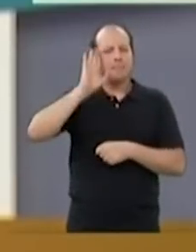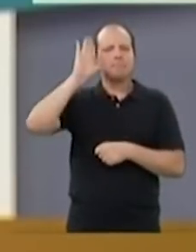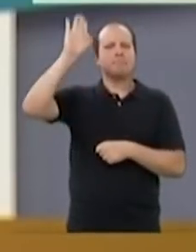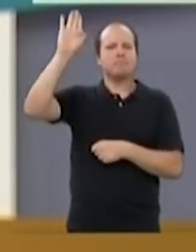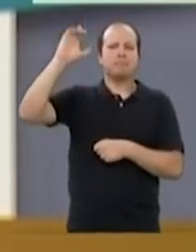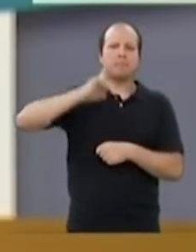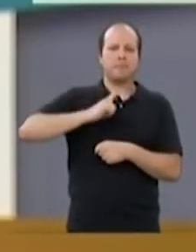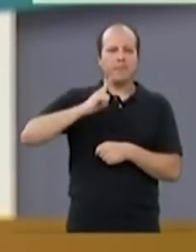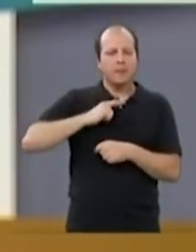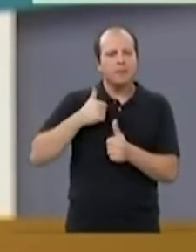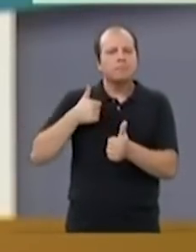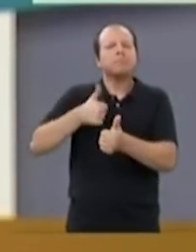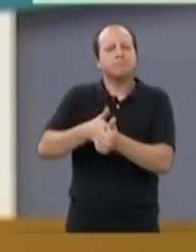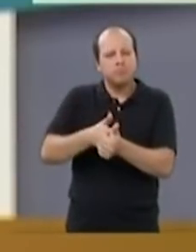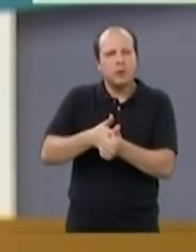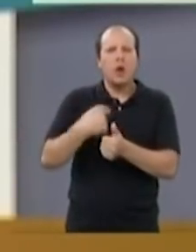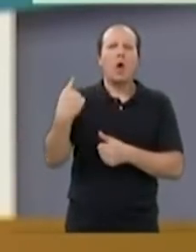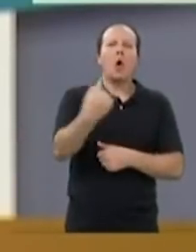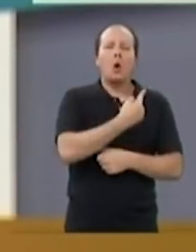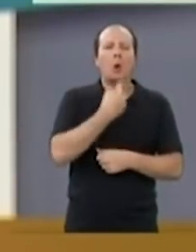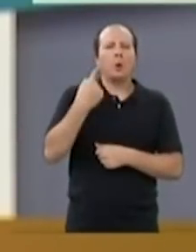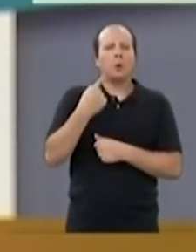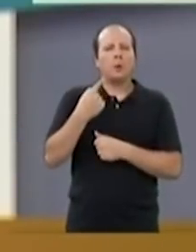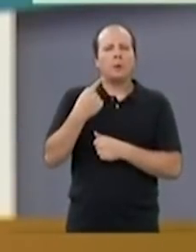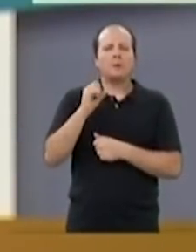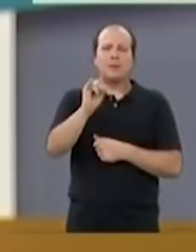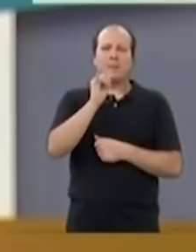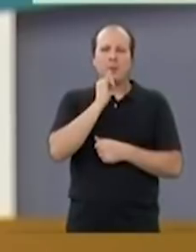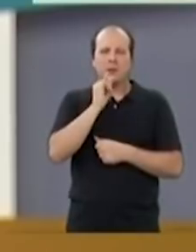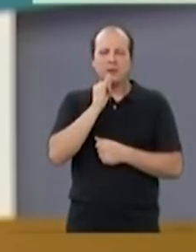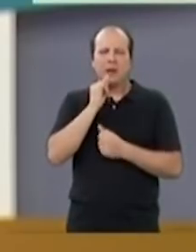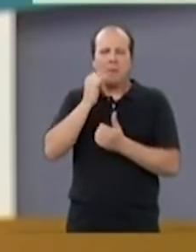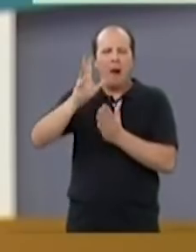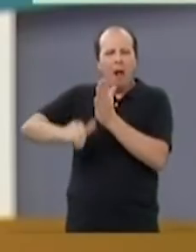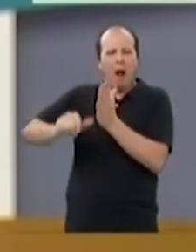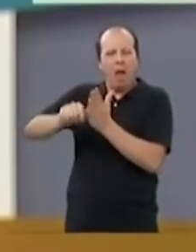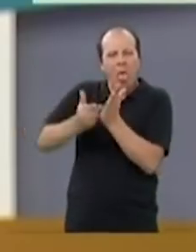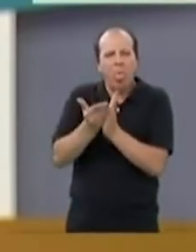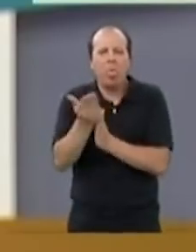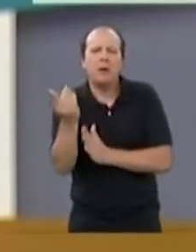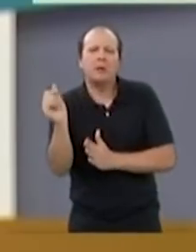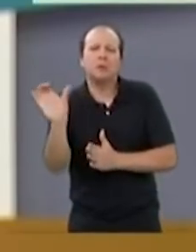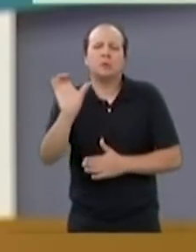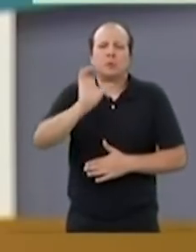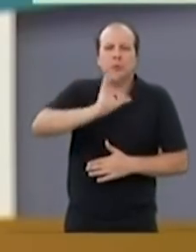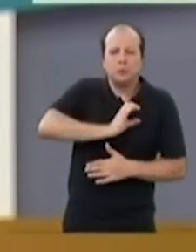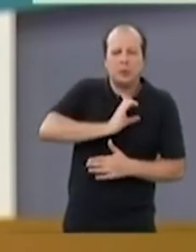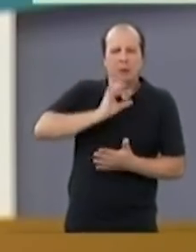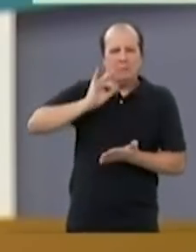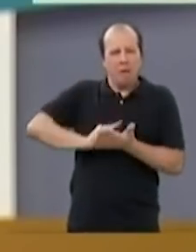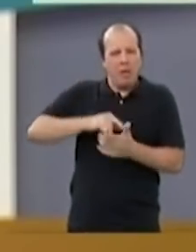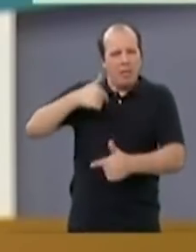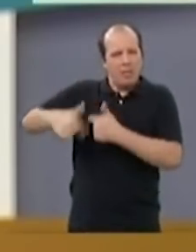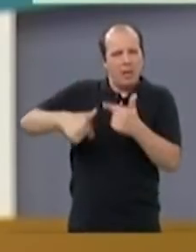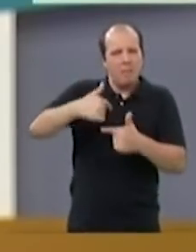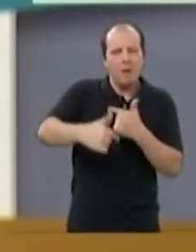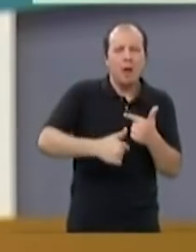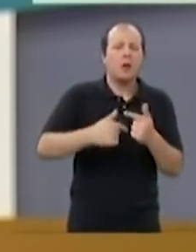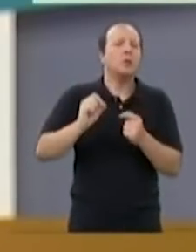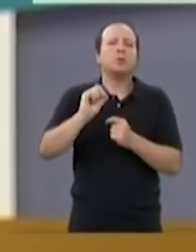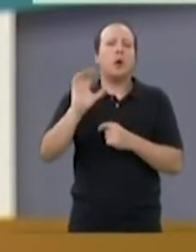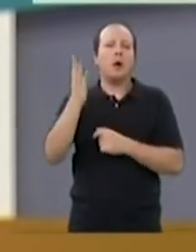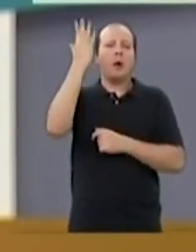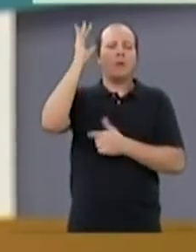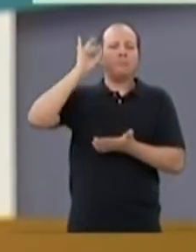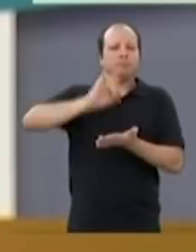da politicagem, do toma lá, cá, do desvio de verba pública, da ineficiência. Dar eficiência a